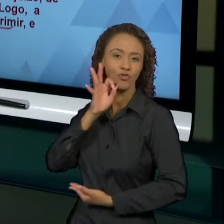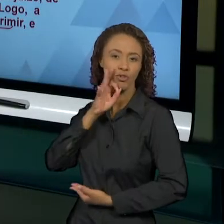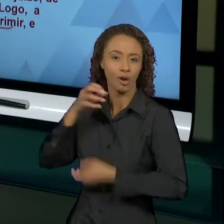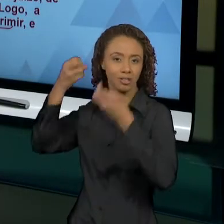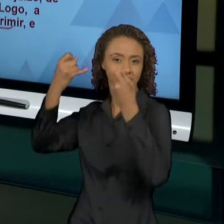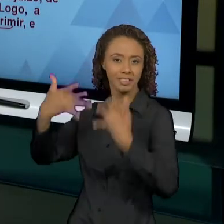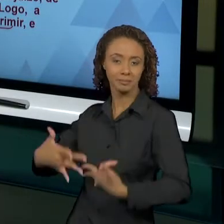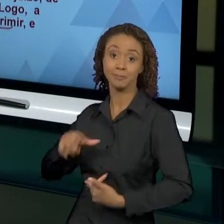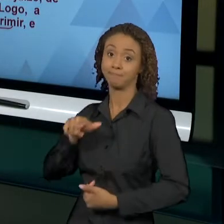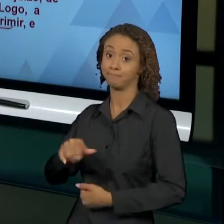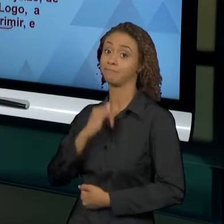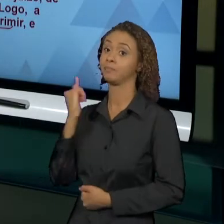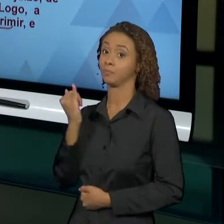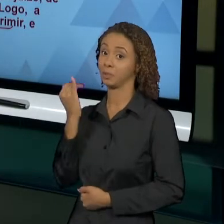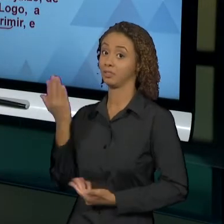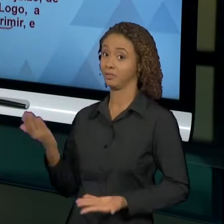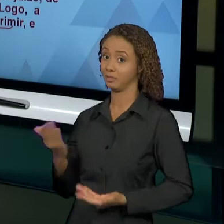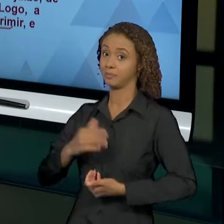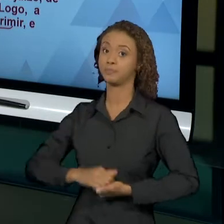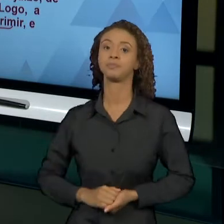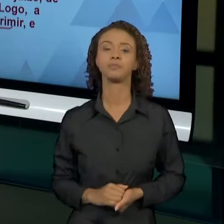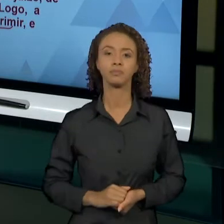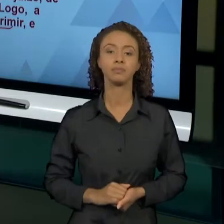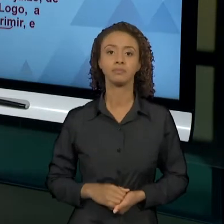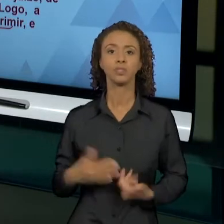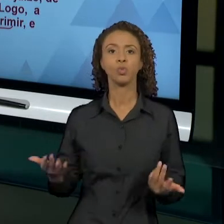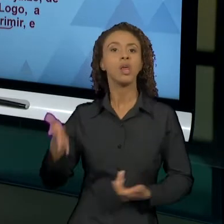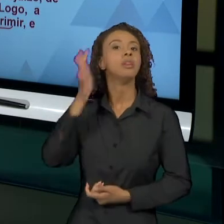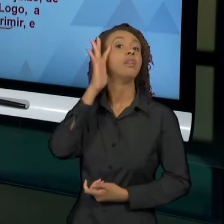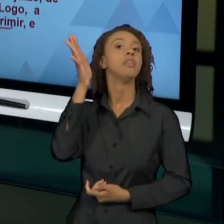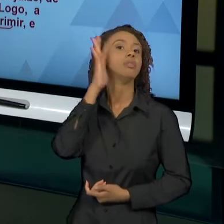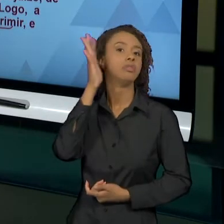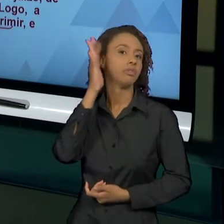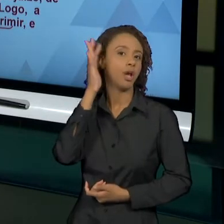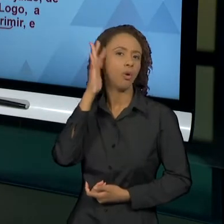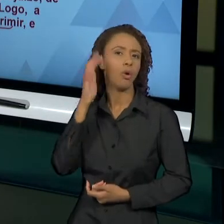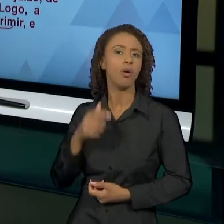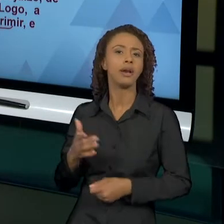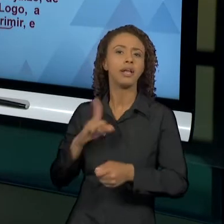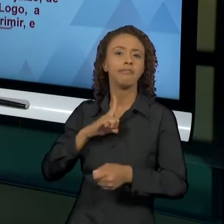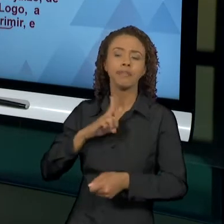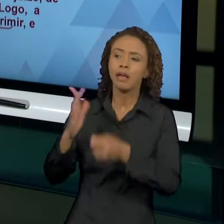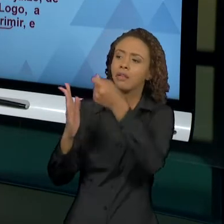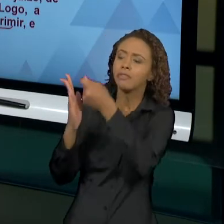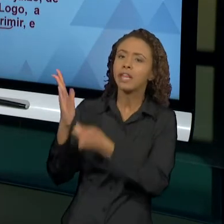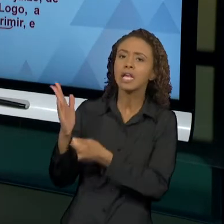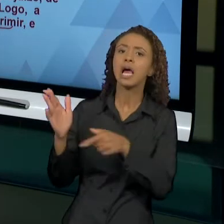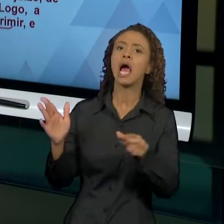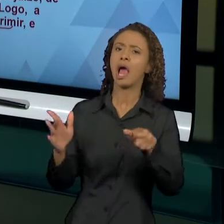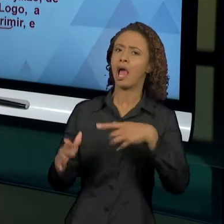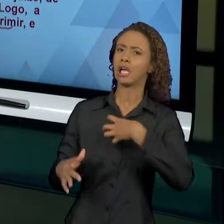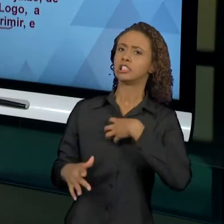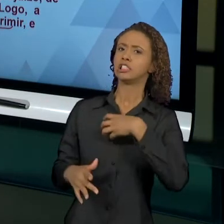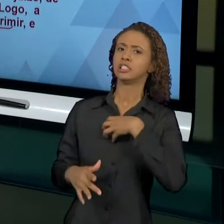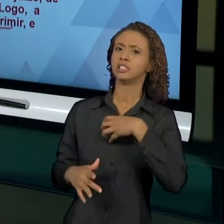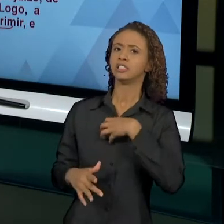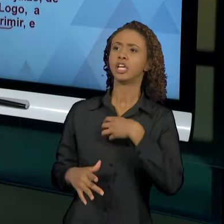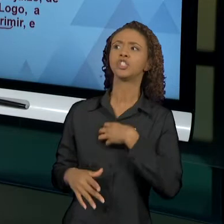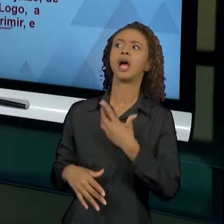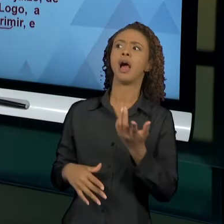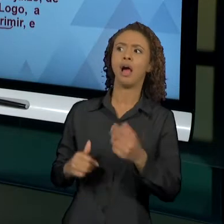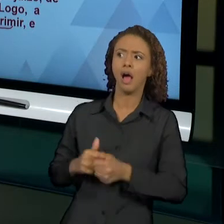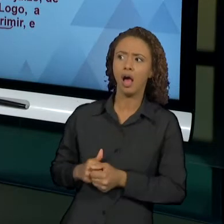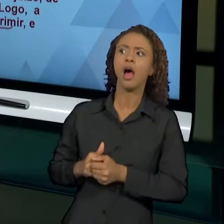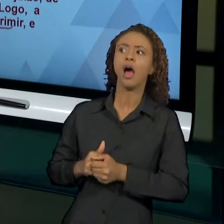importante. Então, em nenhum momento da teoria vocês vão sentir essa ideia de que, de acordo com